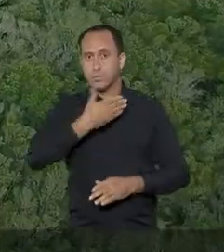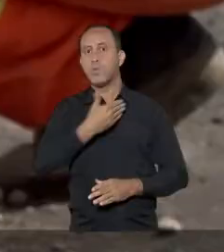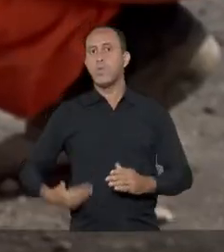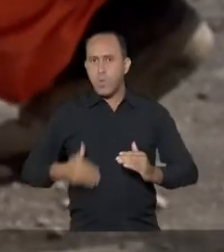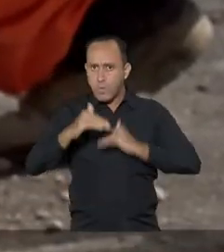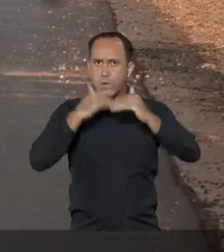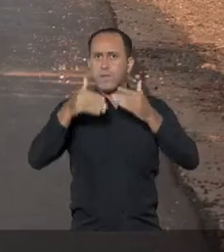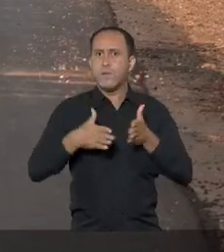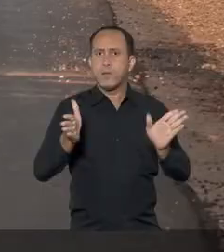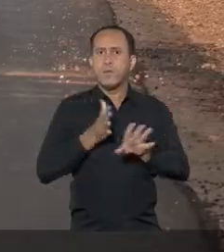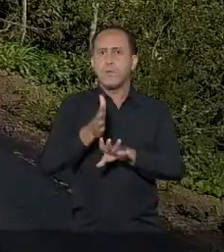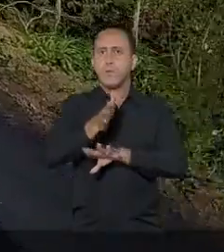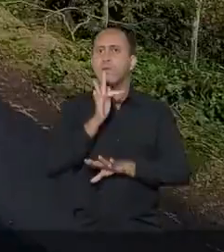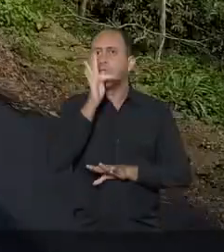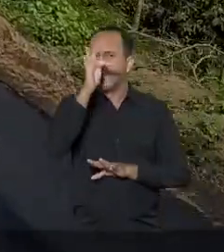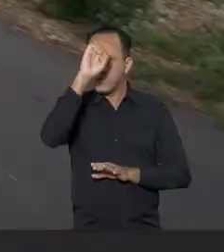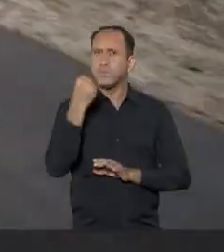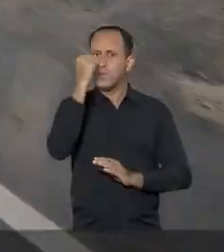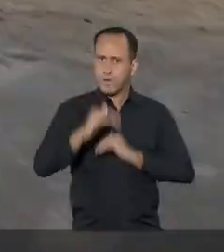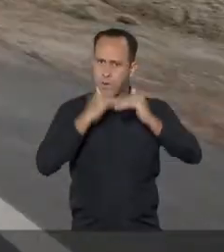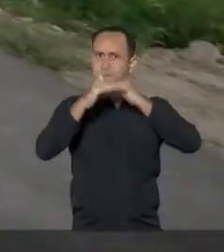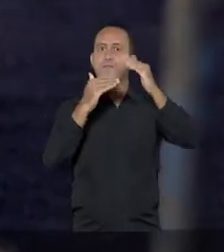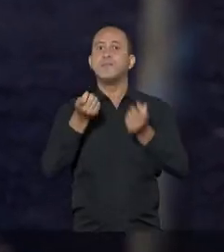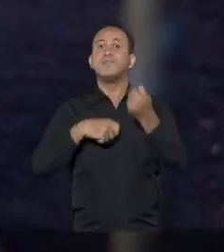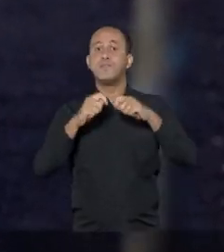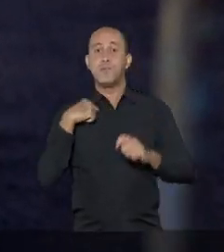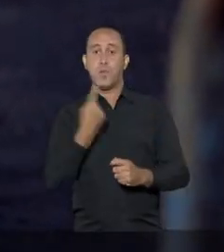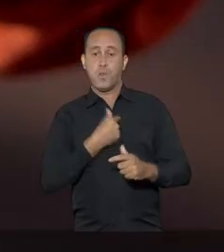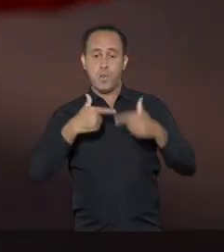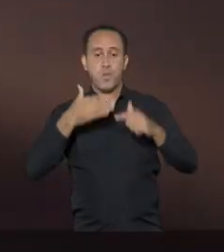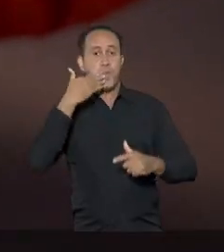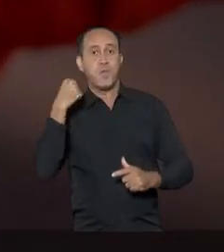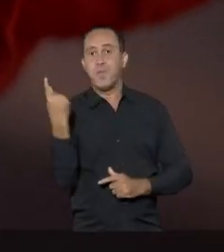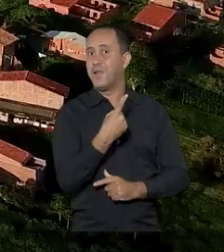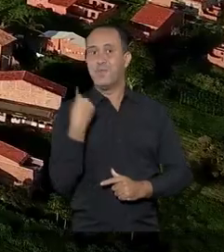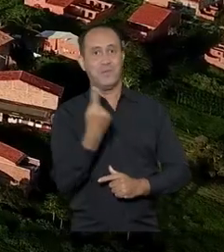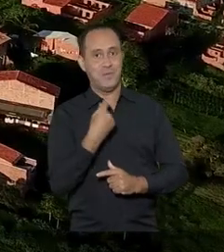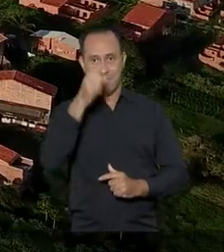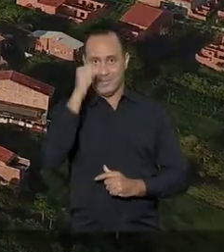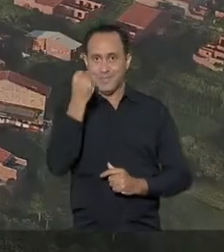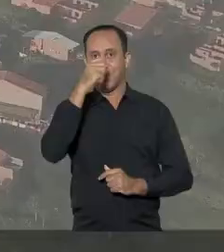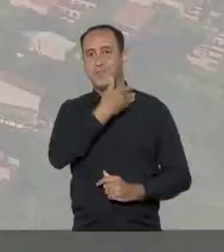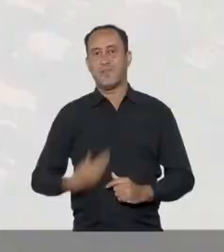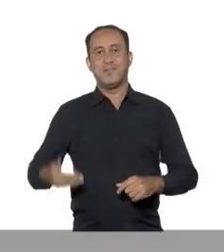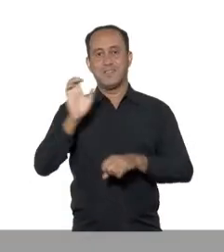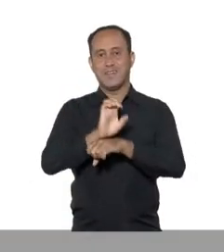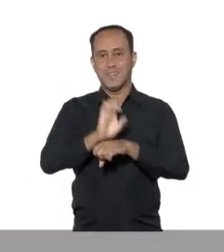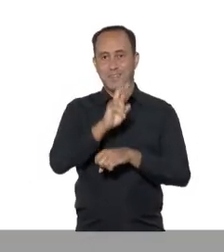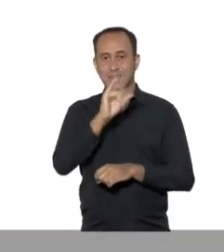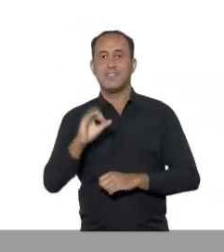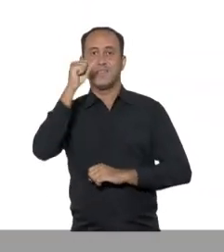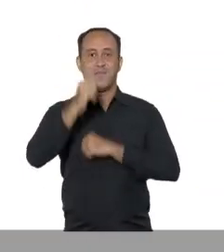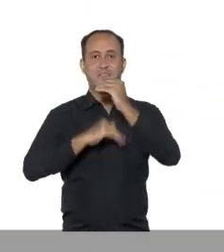avança abrindo caminhos para o futuro. Avança Sergipe, economia pra frente, trabalho pra gente. Sergipe, governo do Estado.